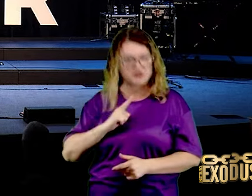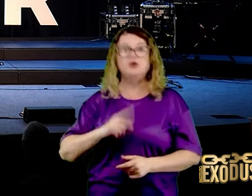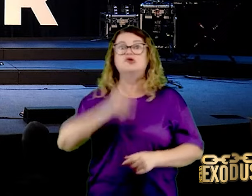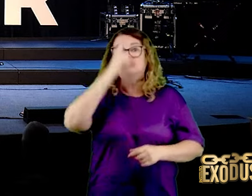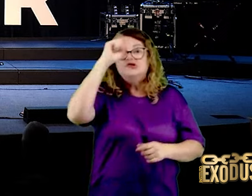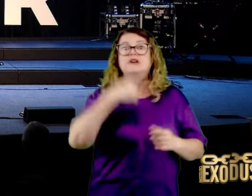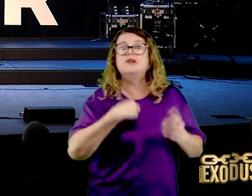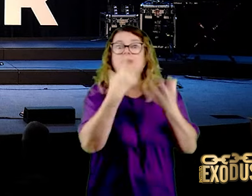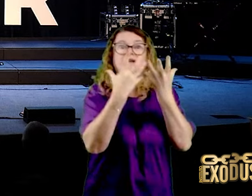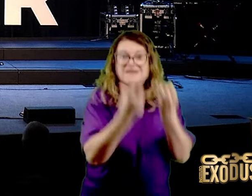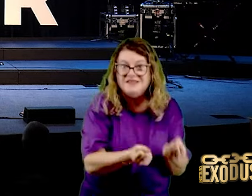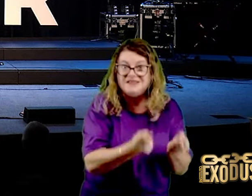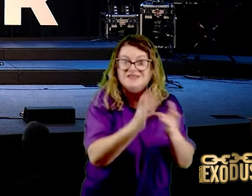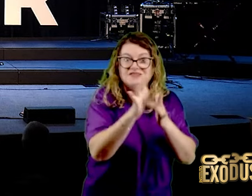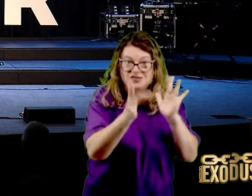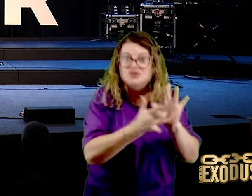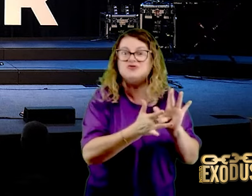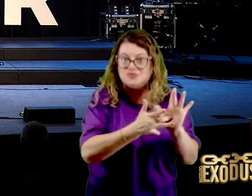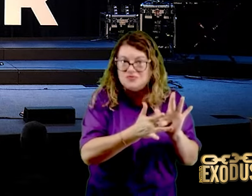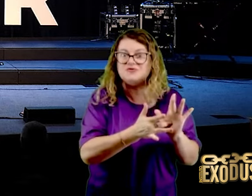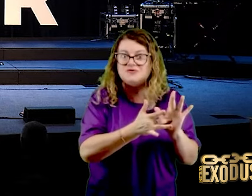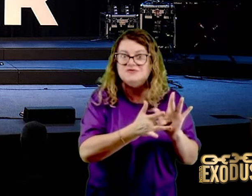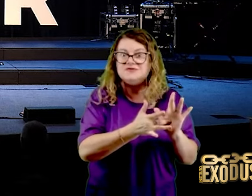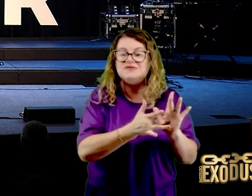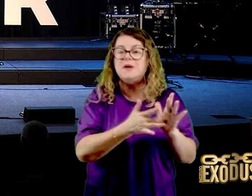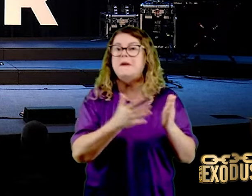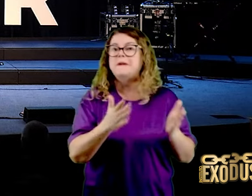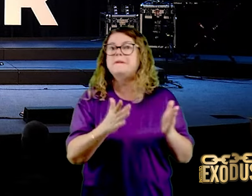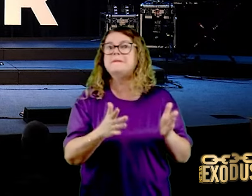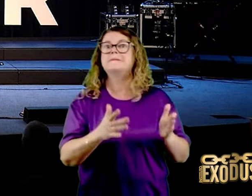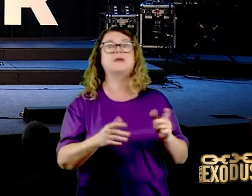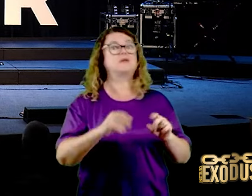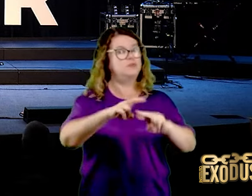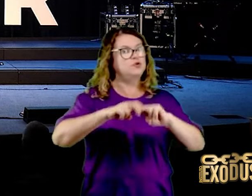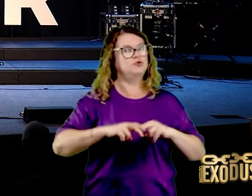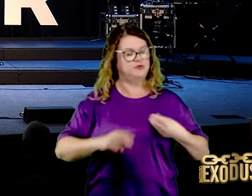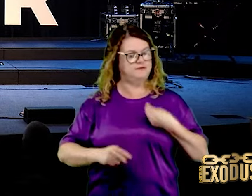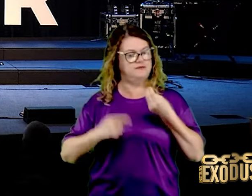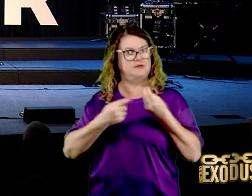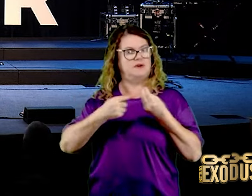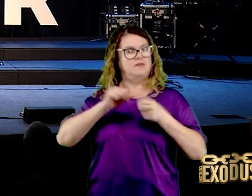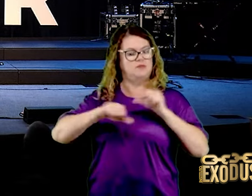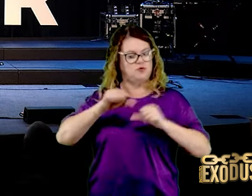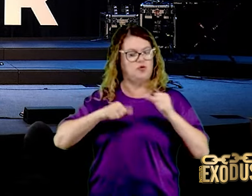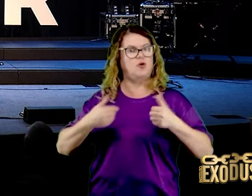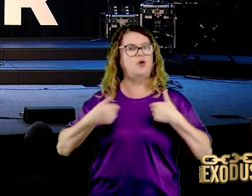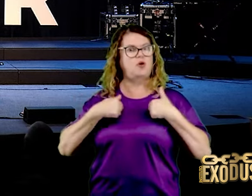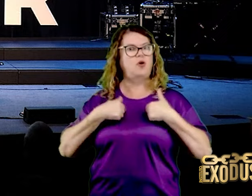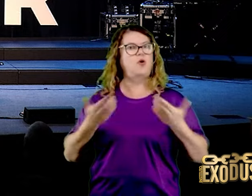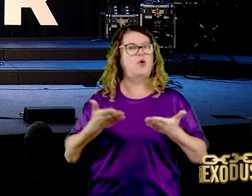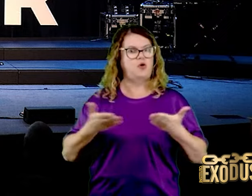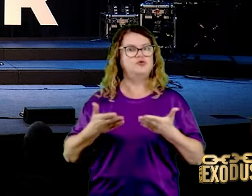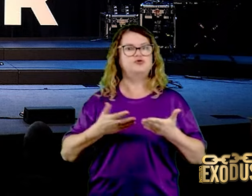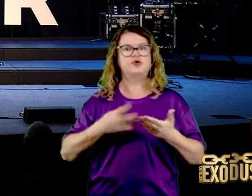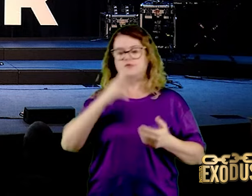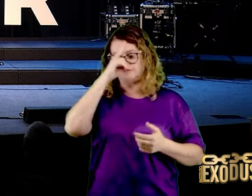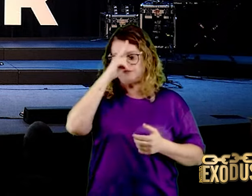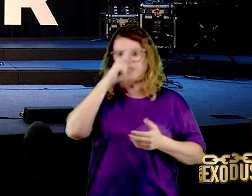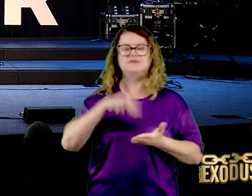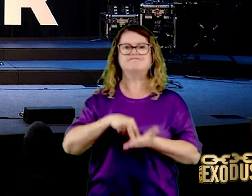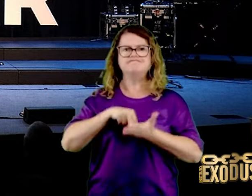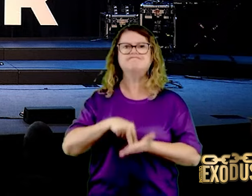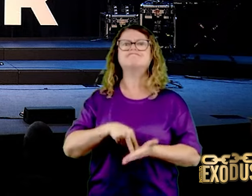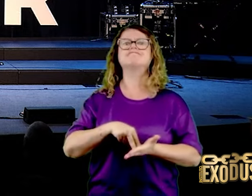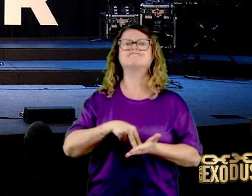e foi isso que fez de mim aquilo que eu sou hoje, eu não tive moleza. Mas Deus não me chamou para